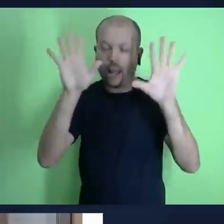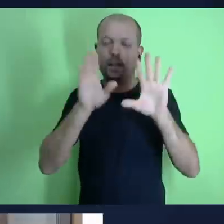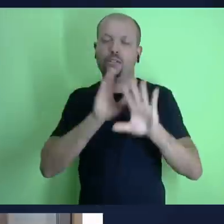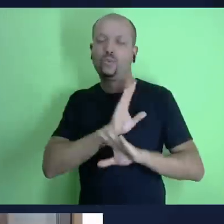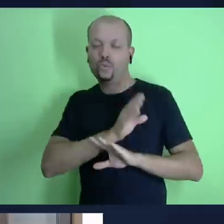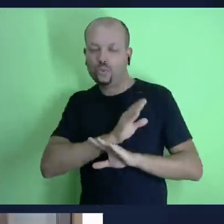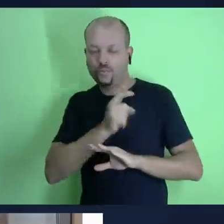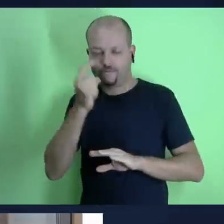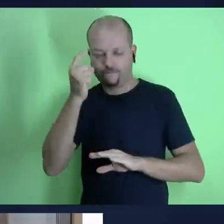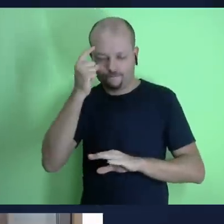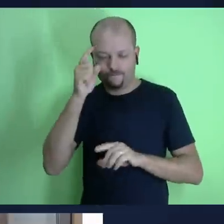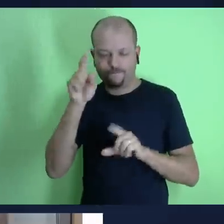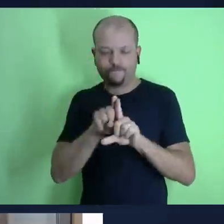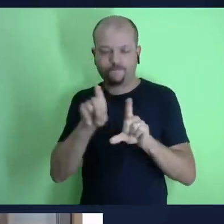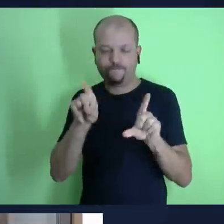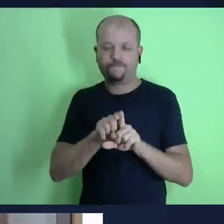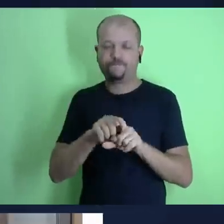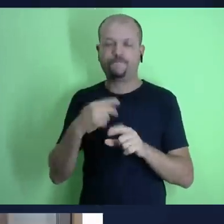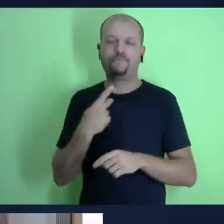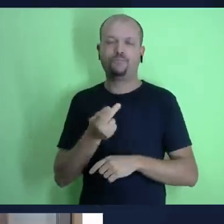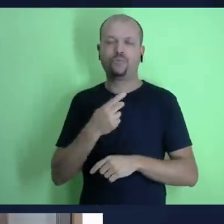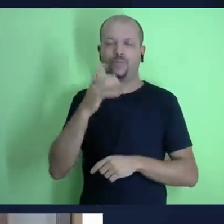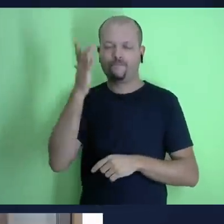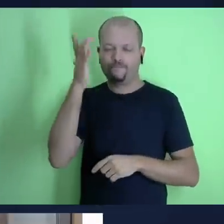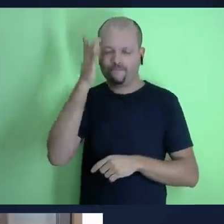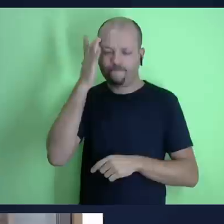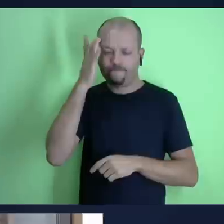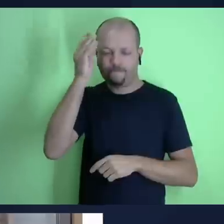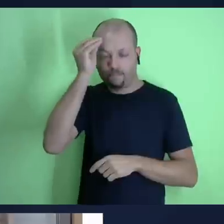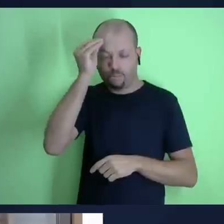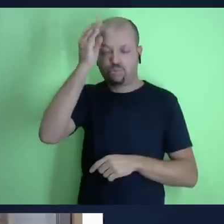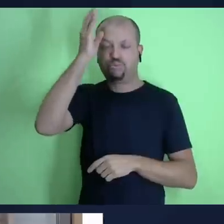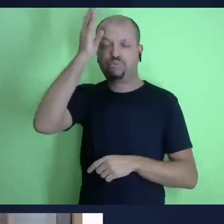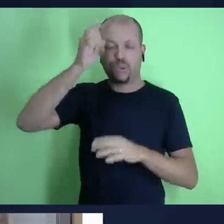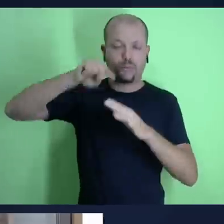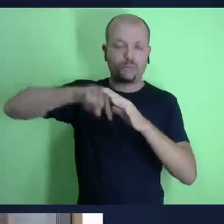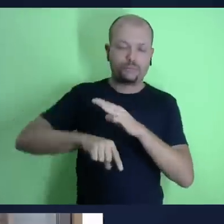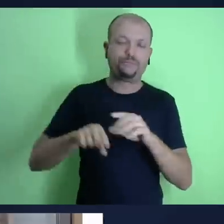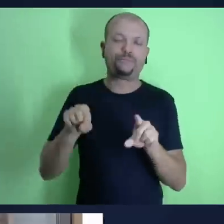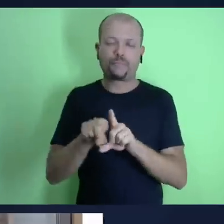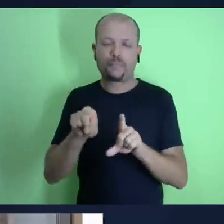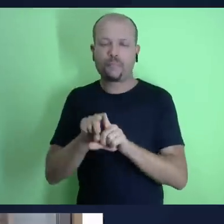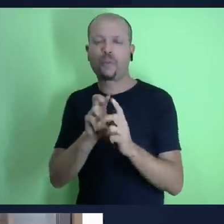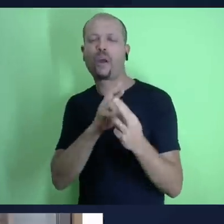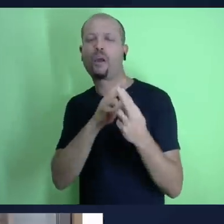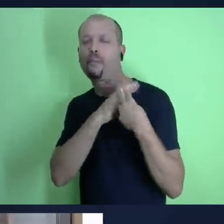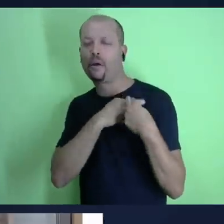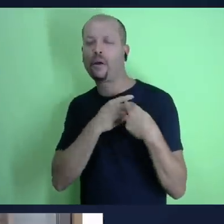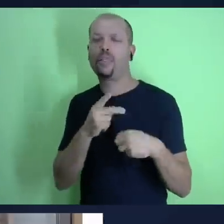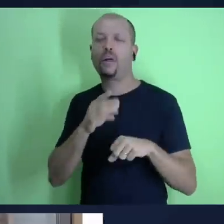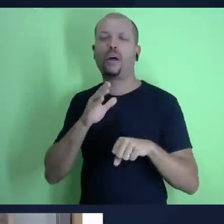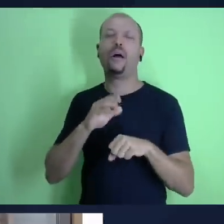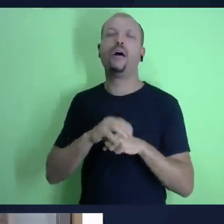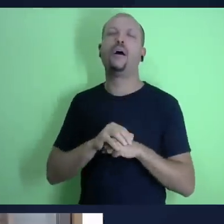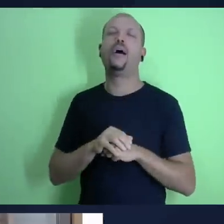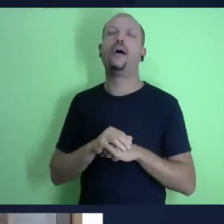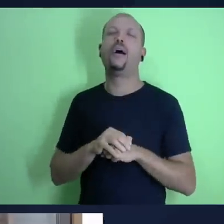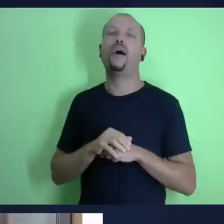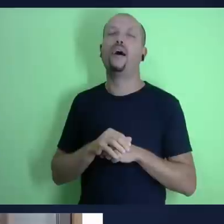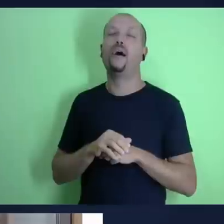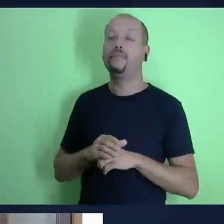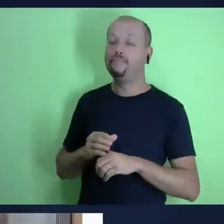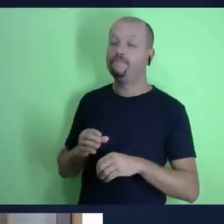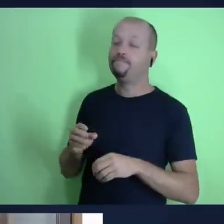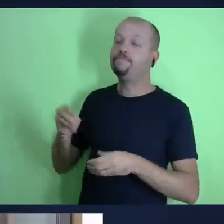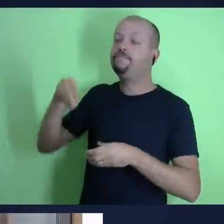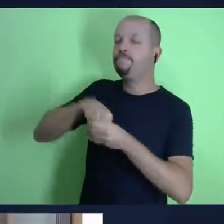e que o teu poder esteja sobre nós agora sobre a nossa família nós te pedimos agradecemos em nome de Jesus amém